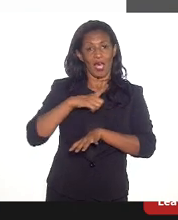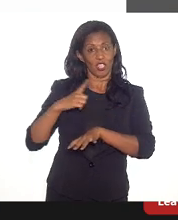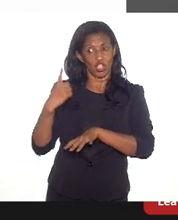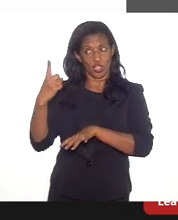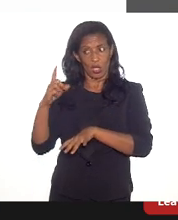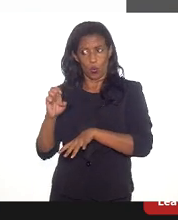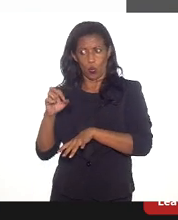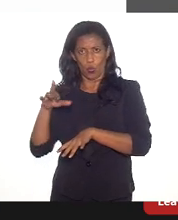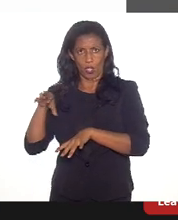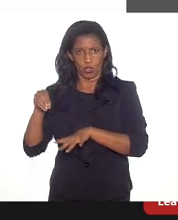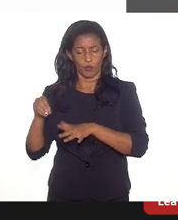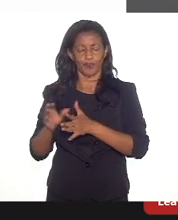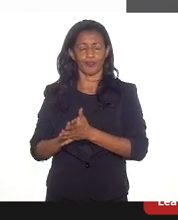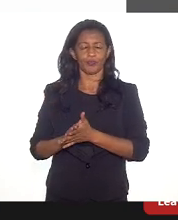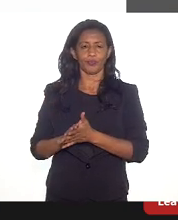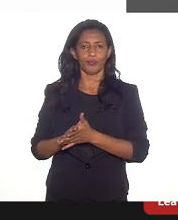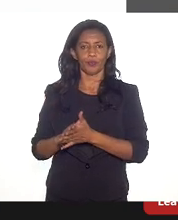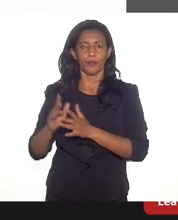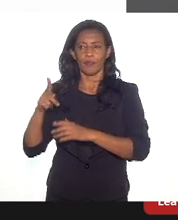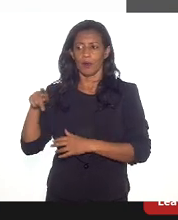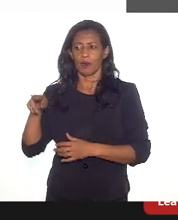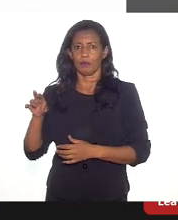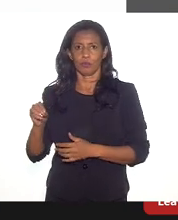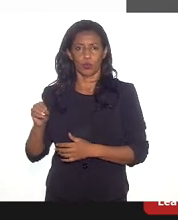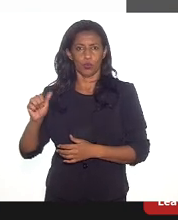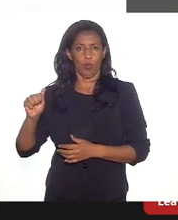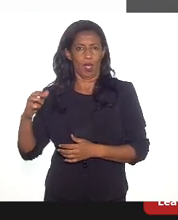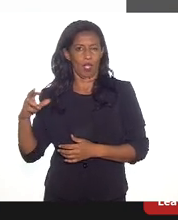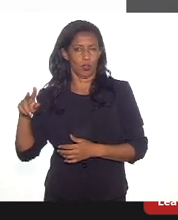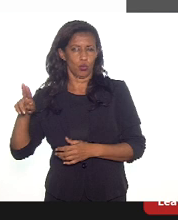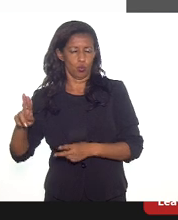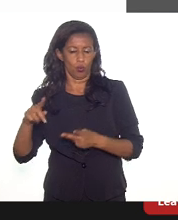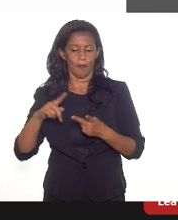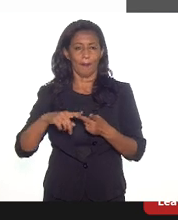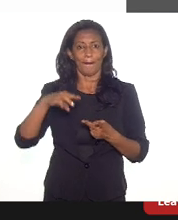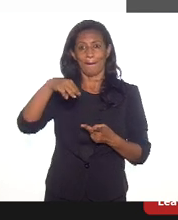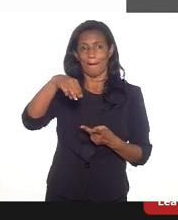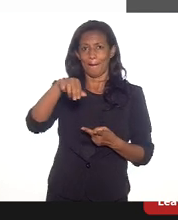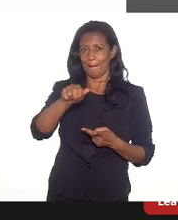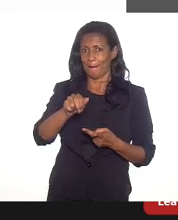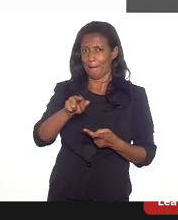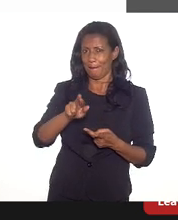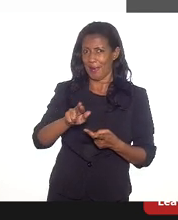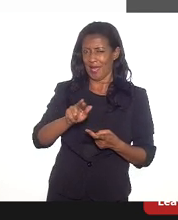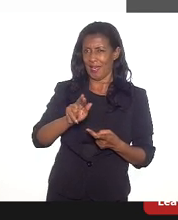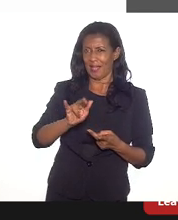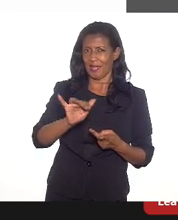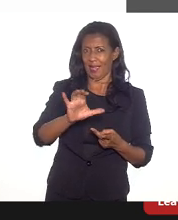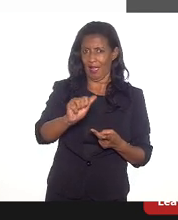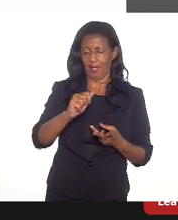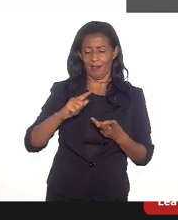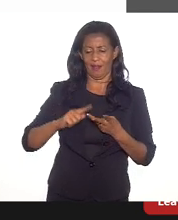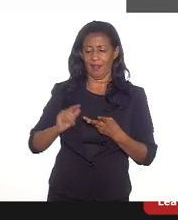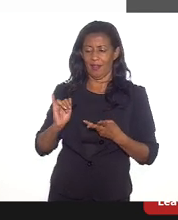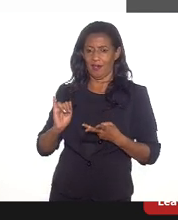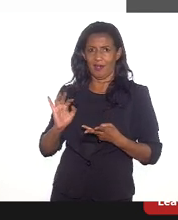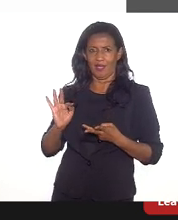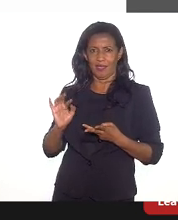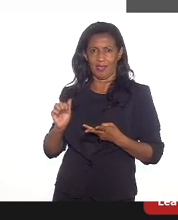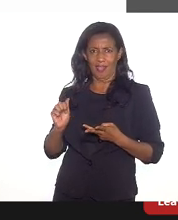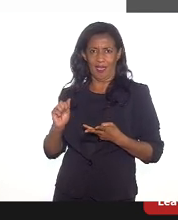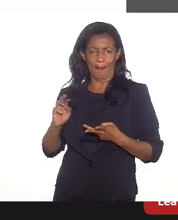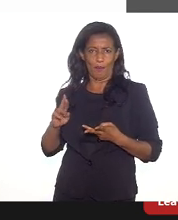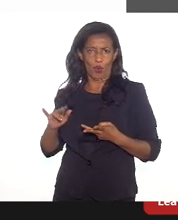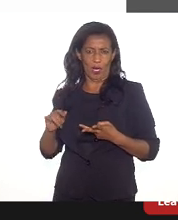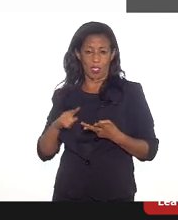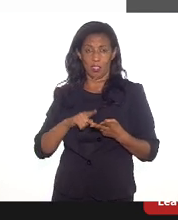que é o Porto do Açú, temos um outro eixo, que é o Maricá e Taboraí, e o eixo